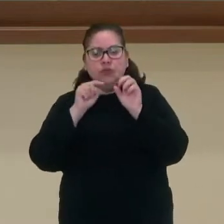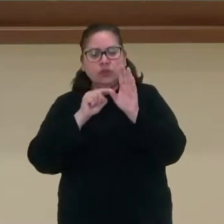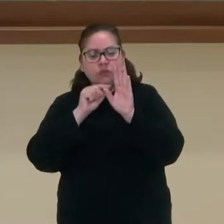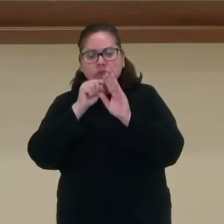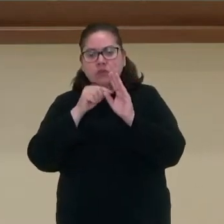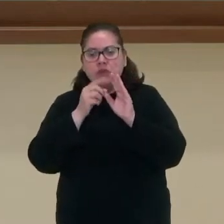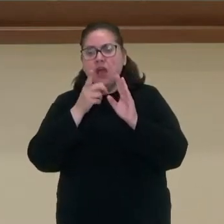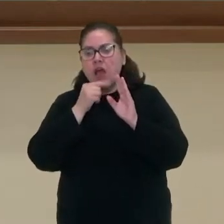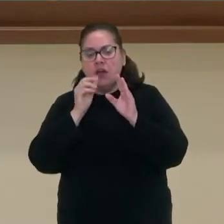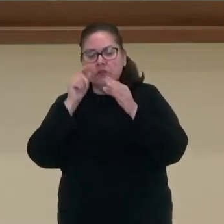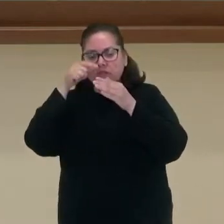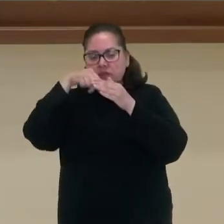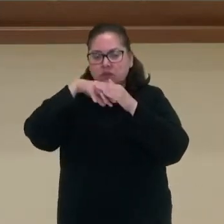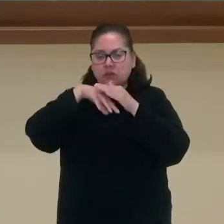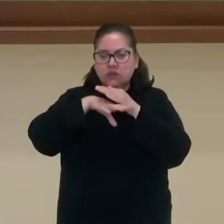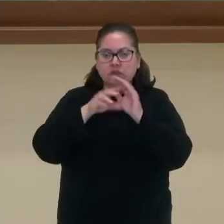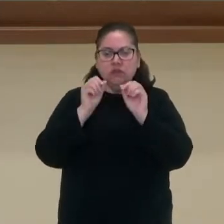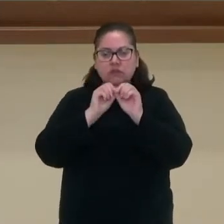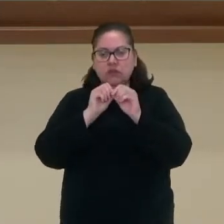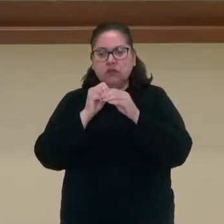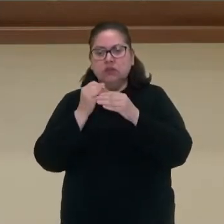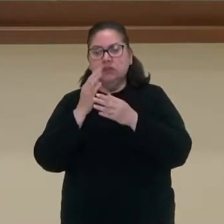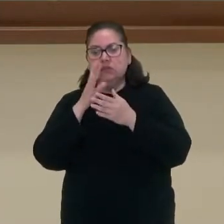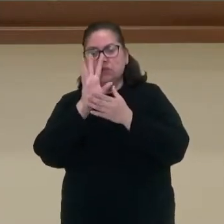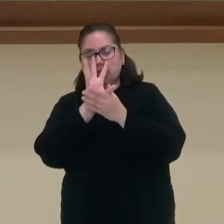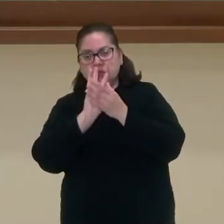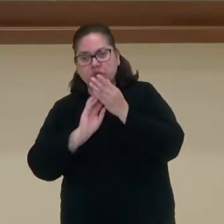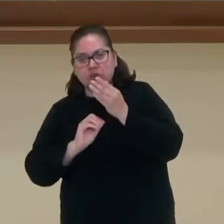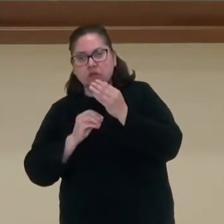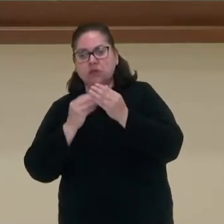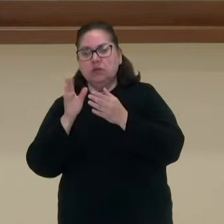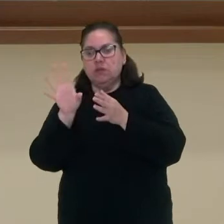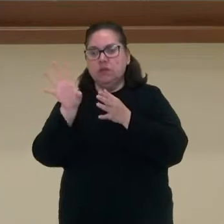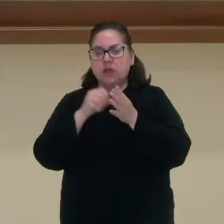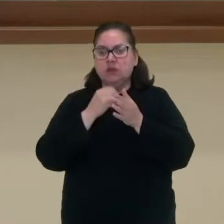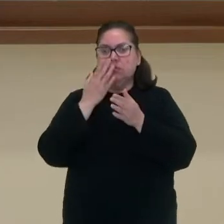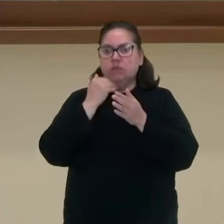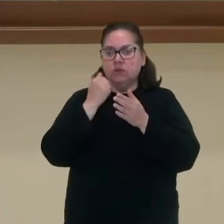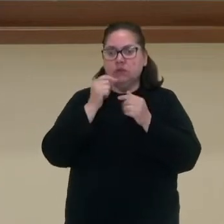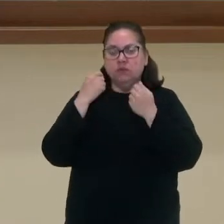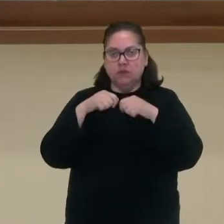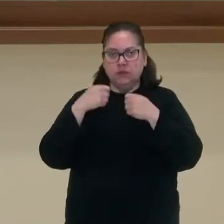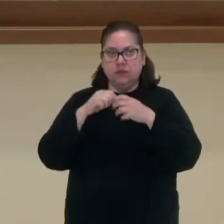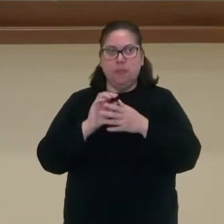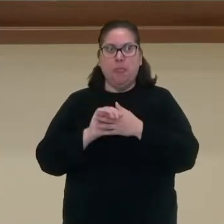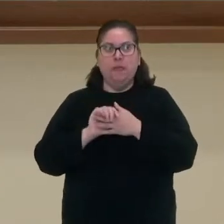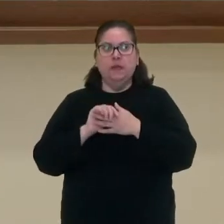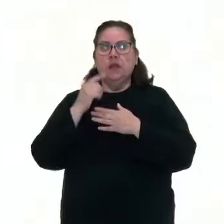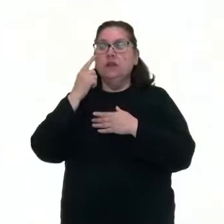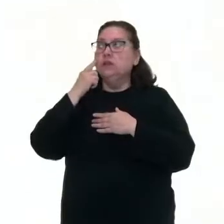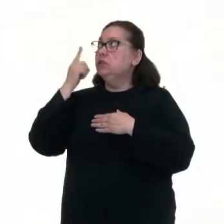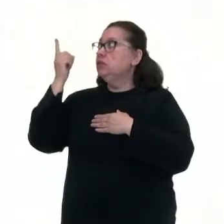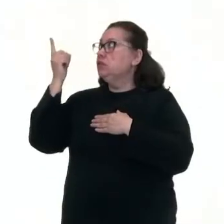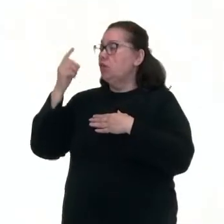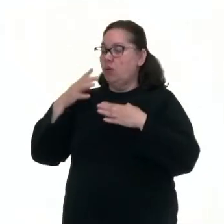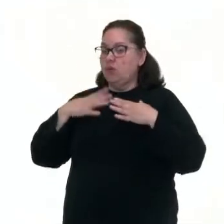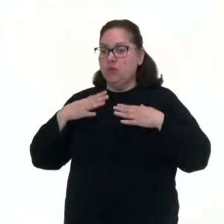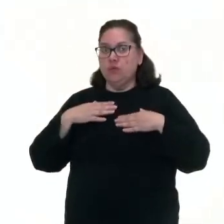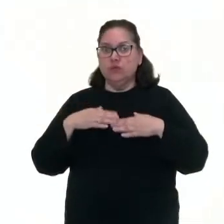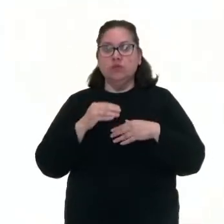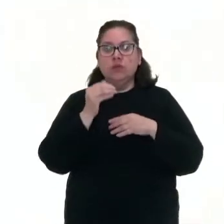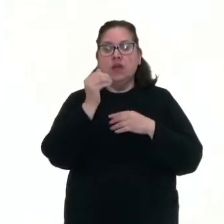a água vai entrando e ali eles fazem a filtração e retiram os alimentos que eles precisam. Então eles têm um corpo